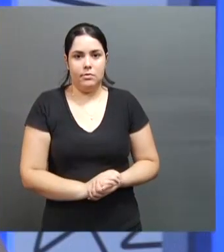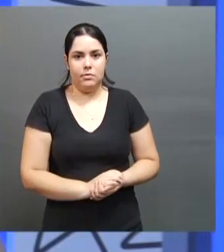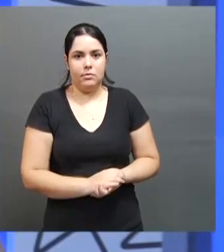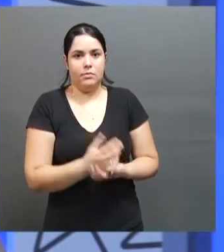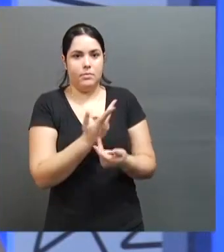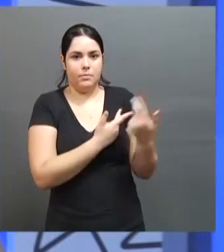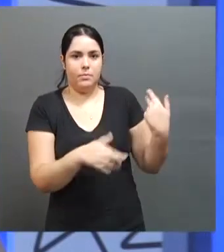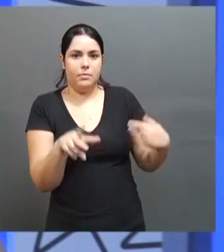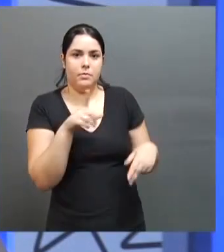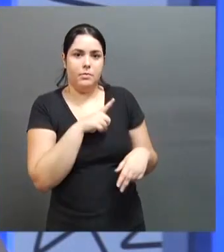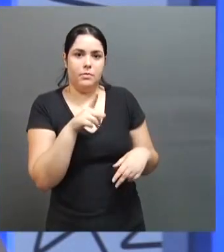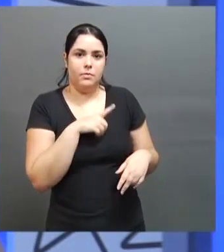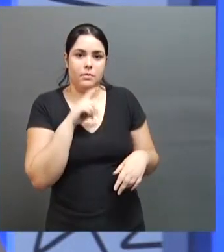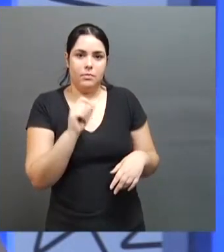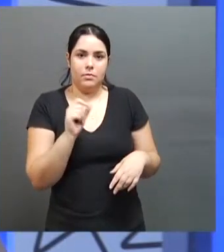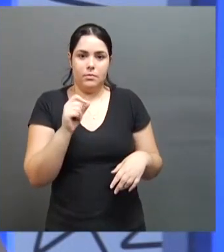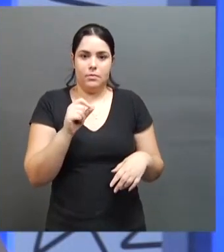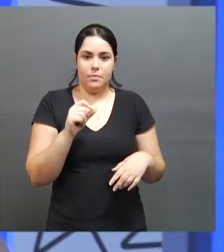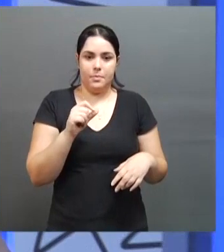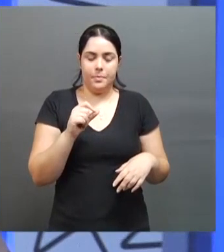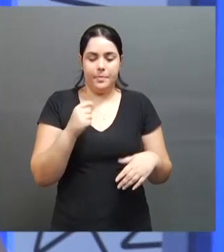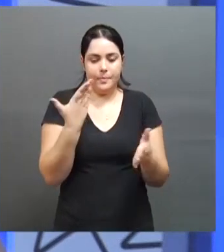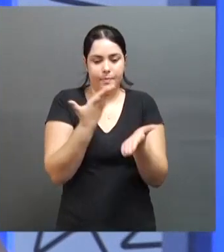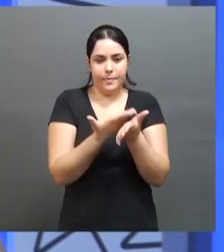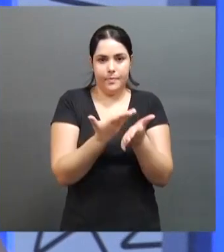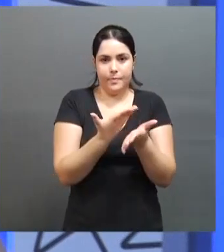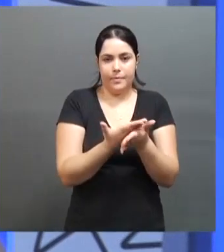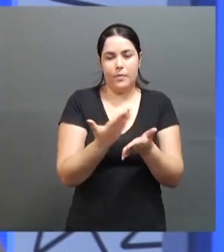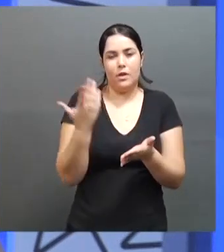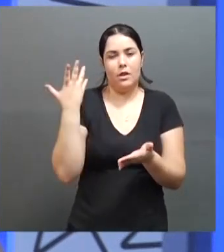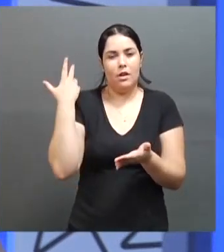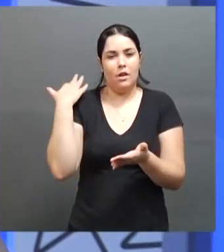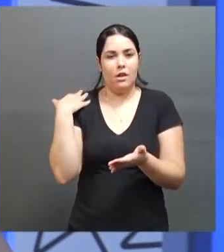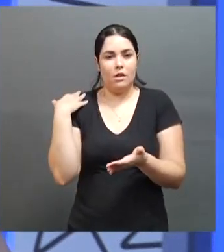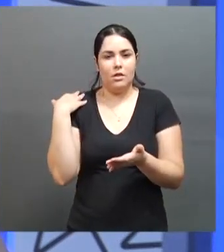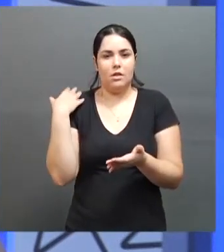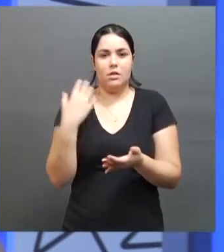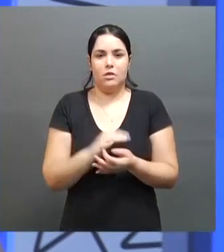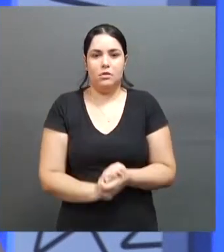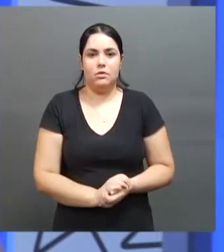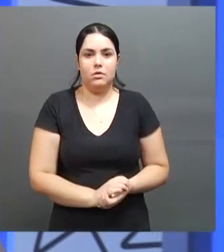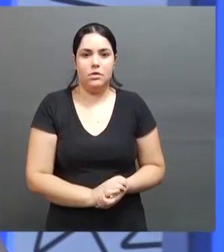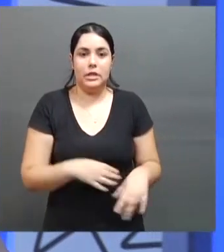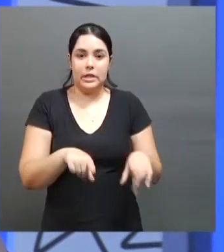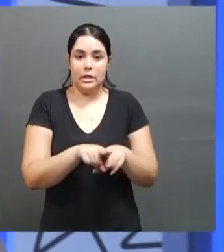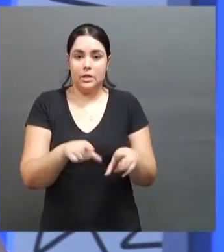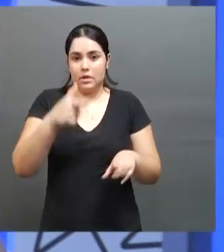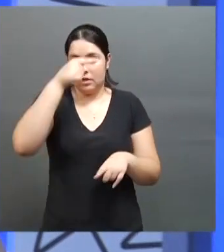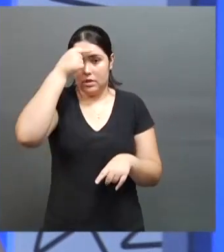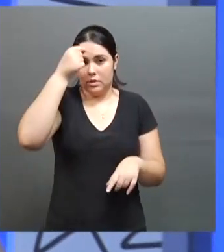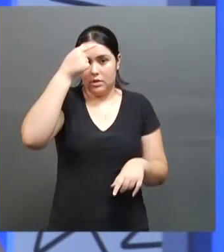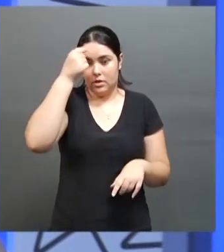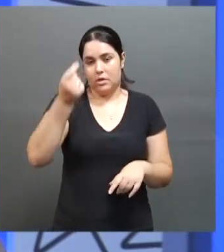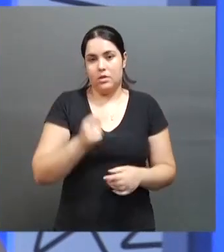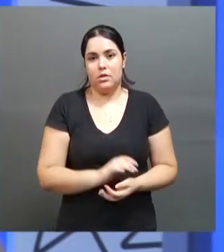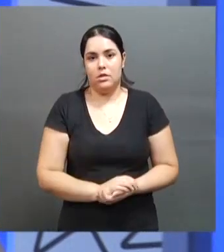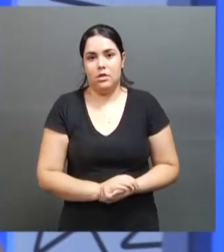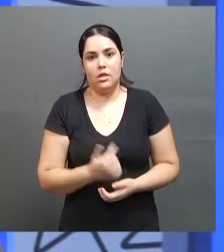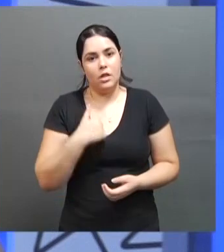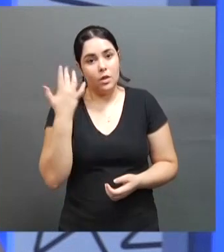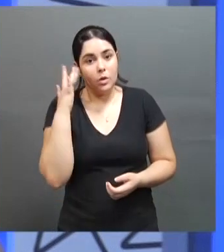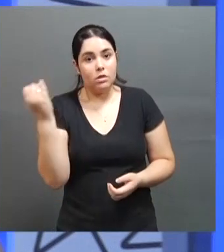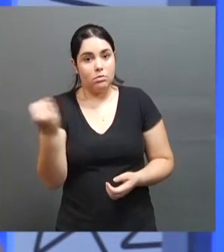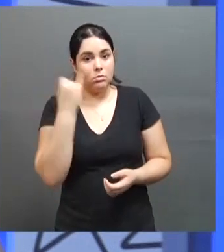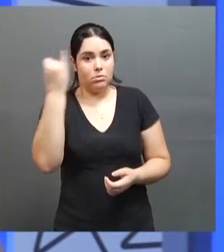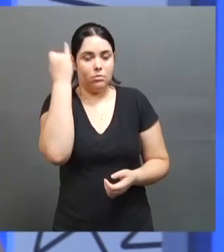envolvam o meio acadêmico, desde lá da pré-escola até as universidades, sabe, acho que isso é muito